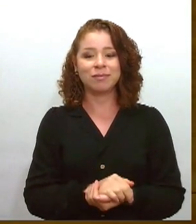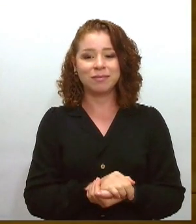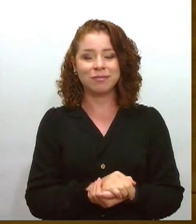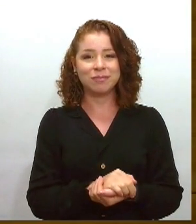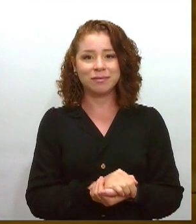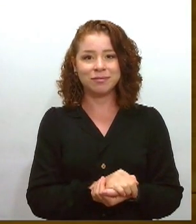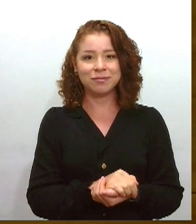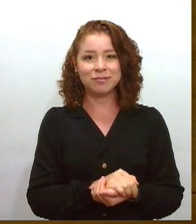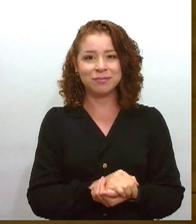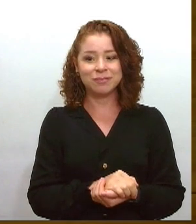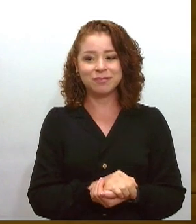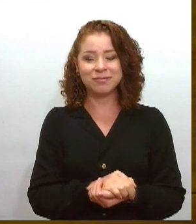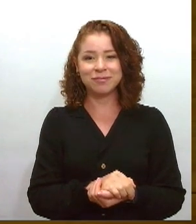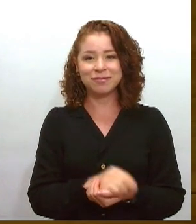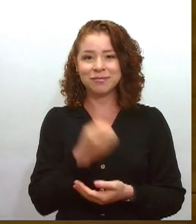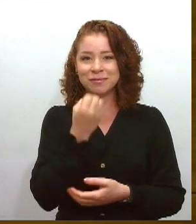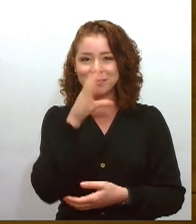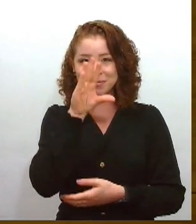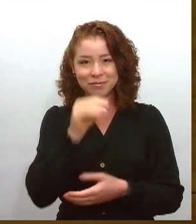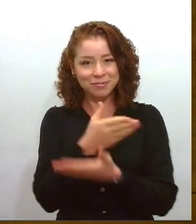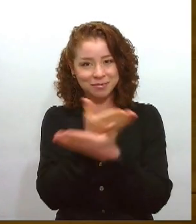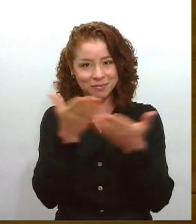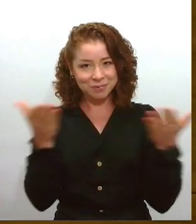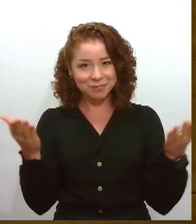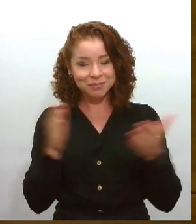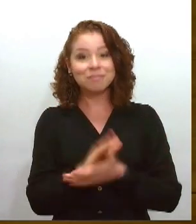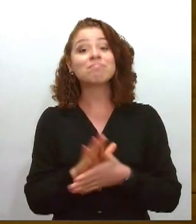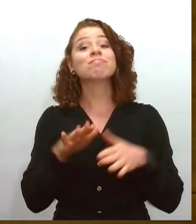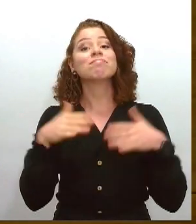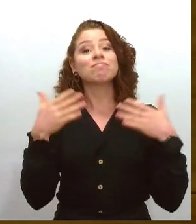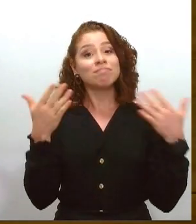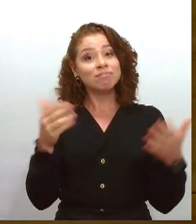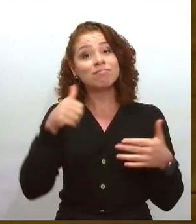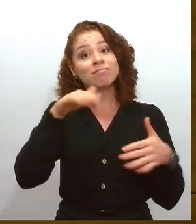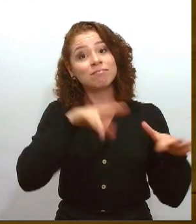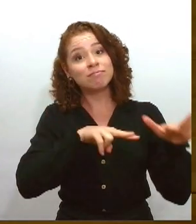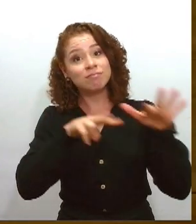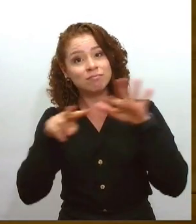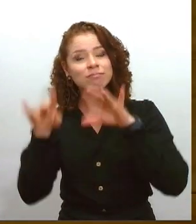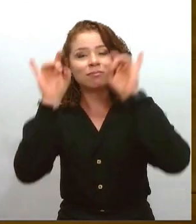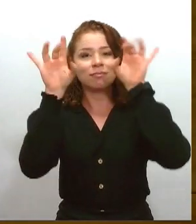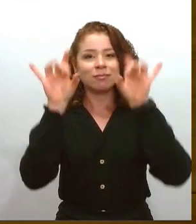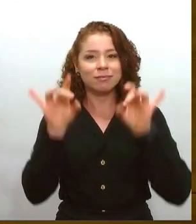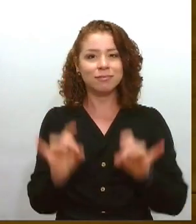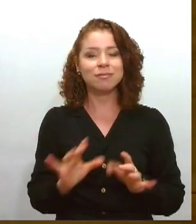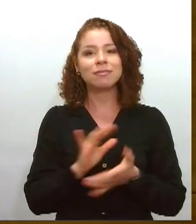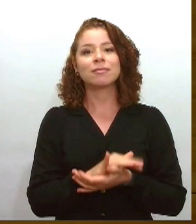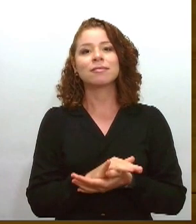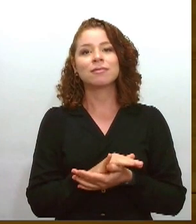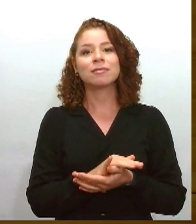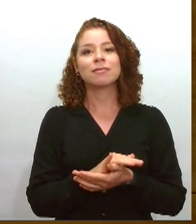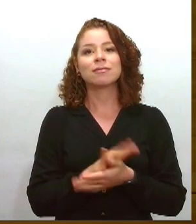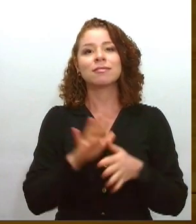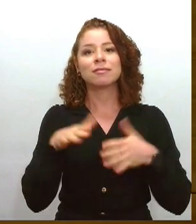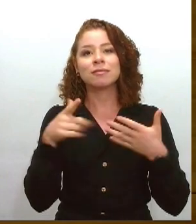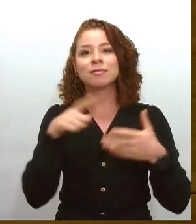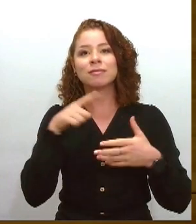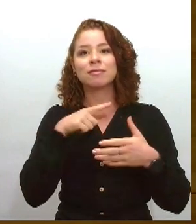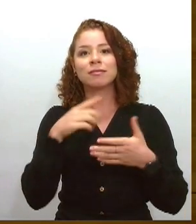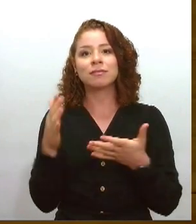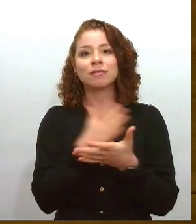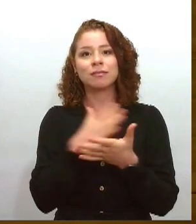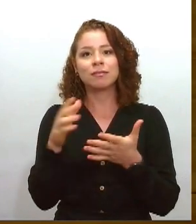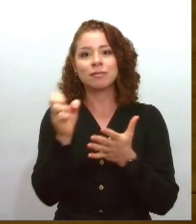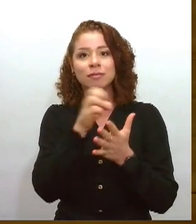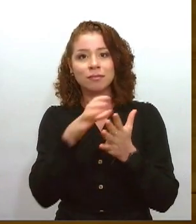Boa noite, Cival. Boa noite a todos. Pois é, e esta semana em especial, ela é uma atividade que começou com a lei estadual, tá?